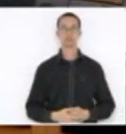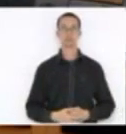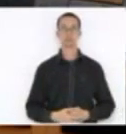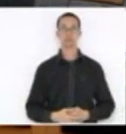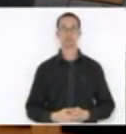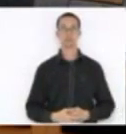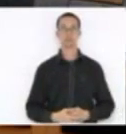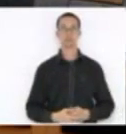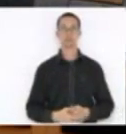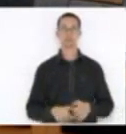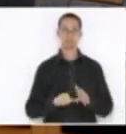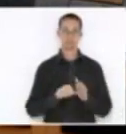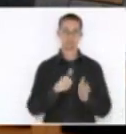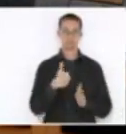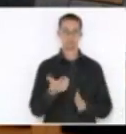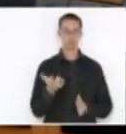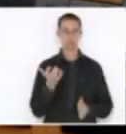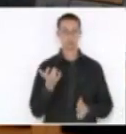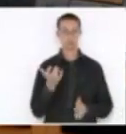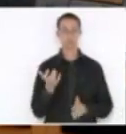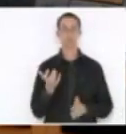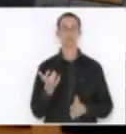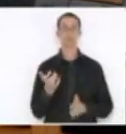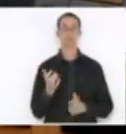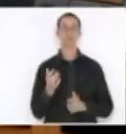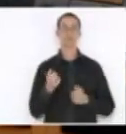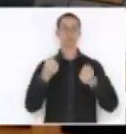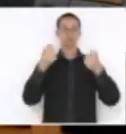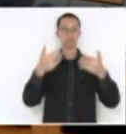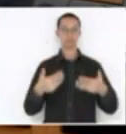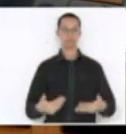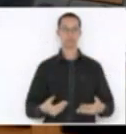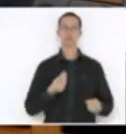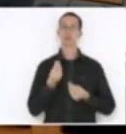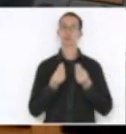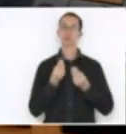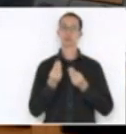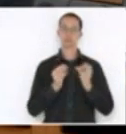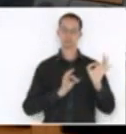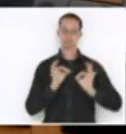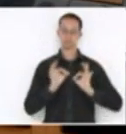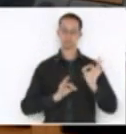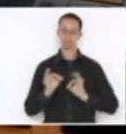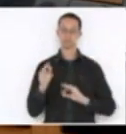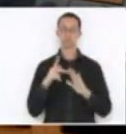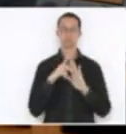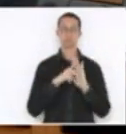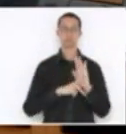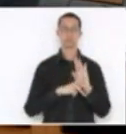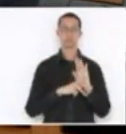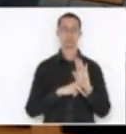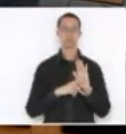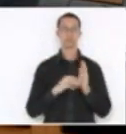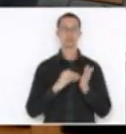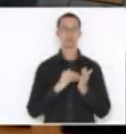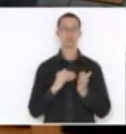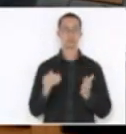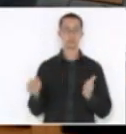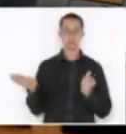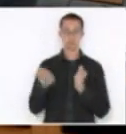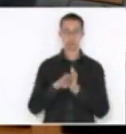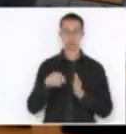primeiro trazer aqui presente o processo de construção desse projeto. Ele entrou nesta casa dia 10 de maio